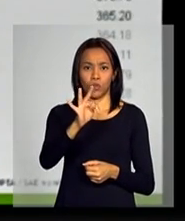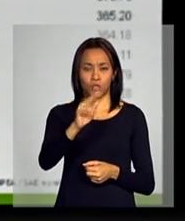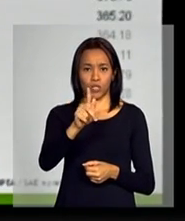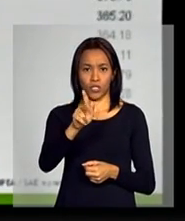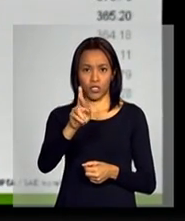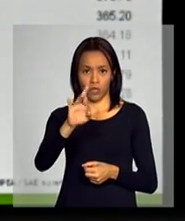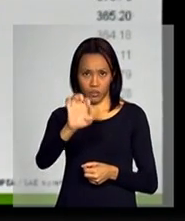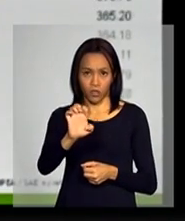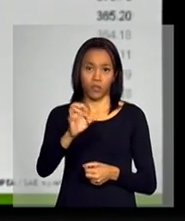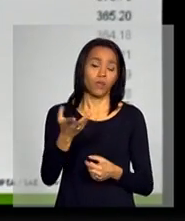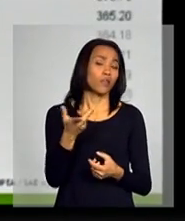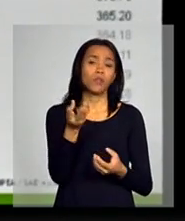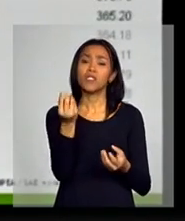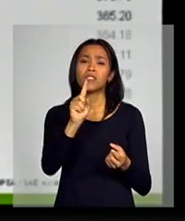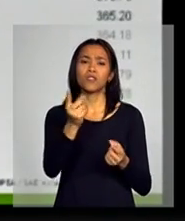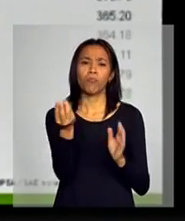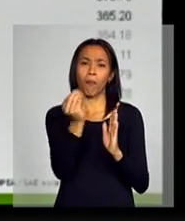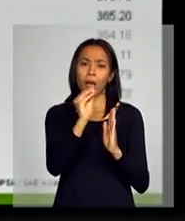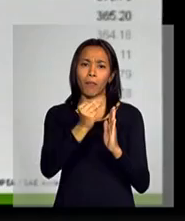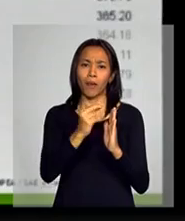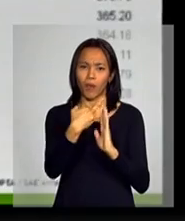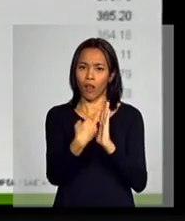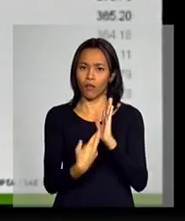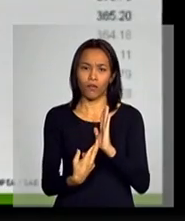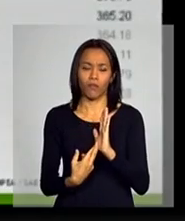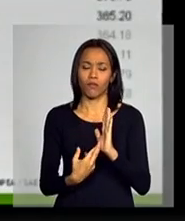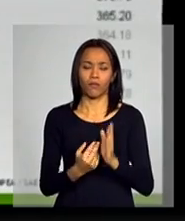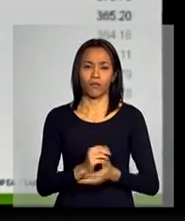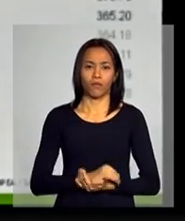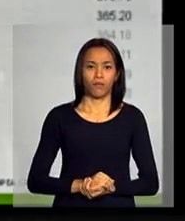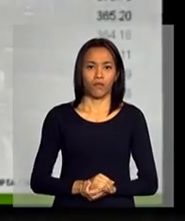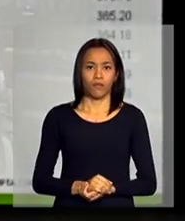relatório, mas a vai dar o link. O é?